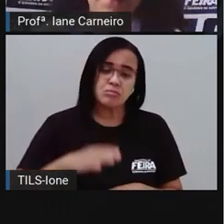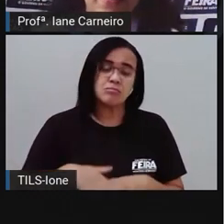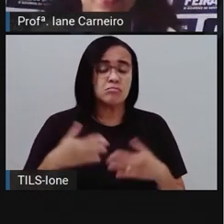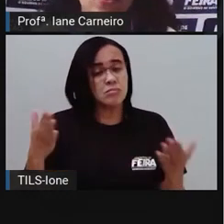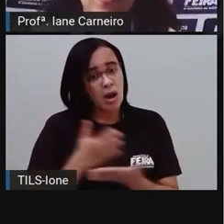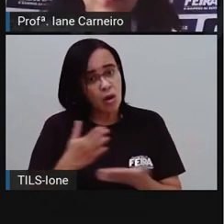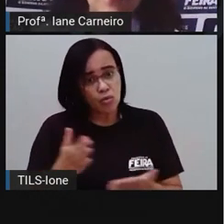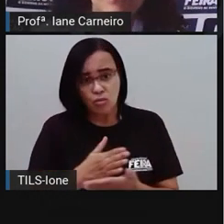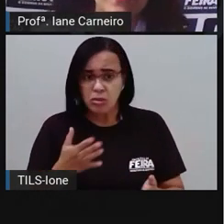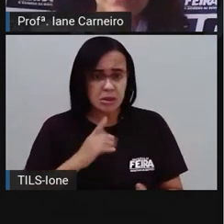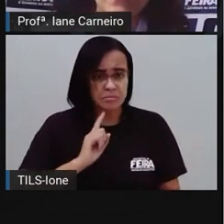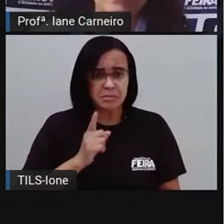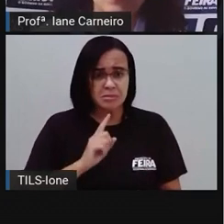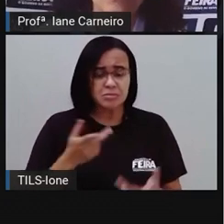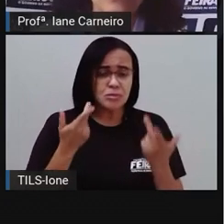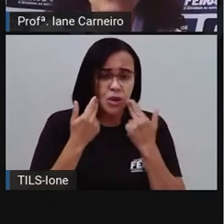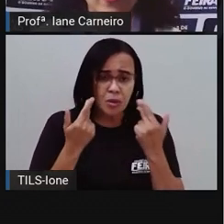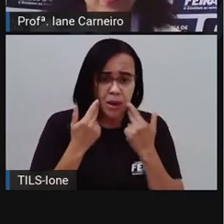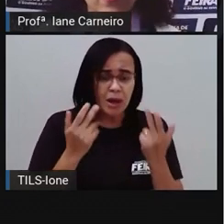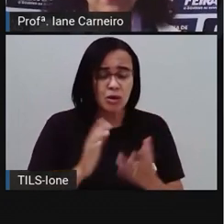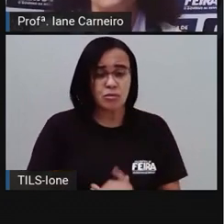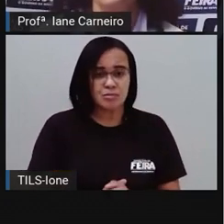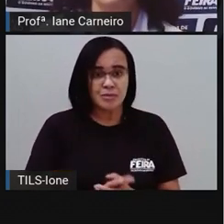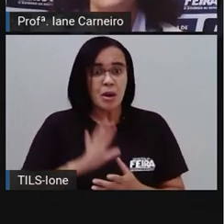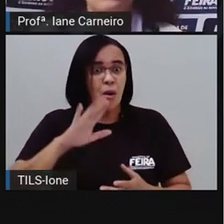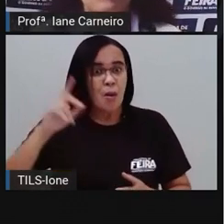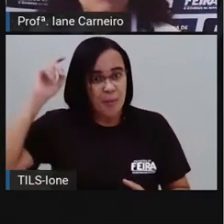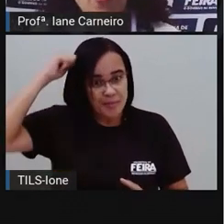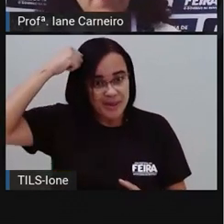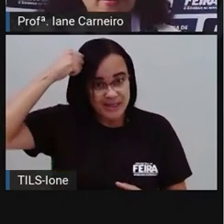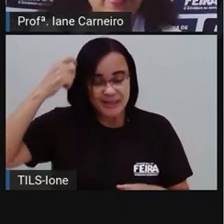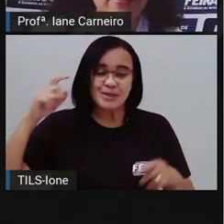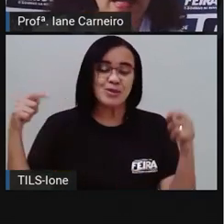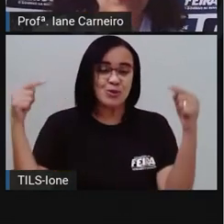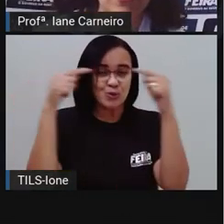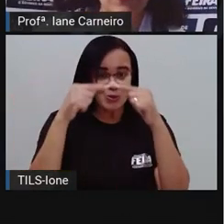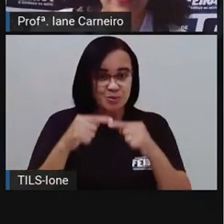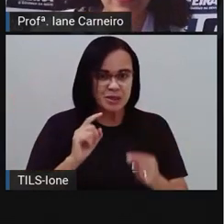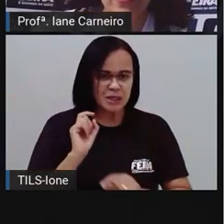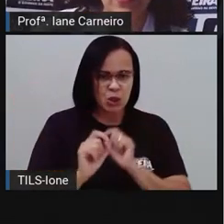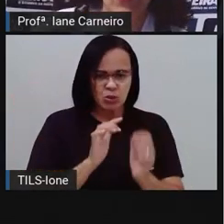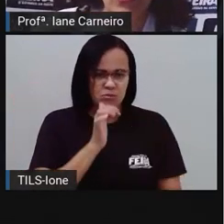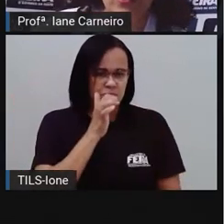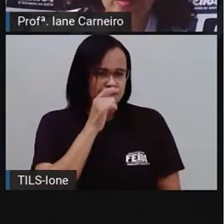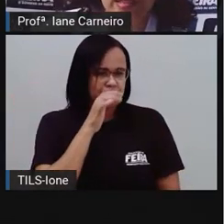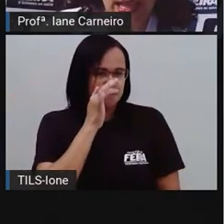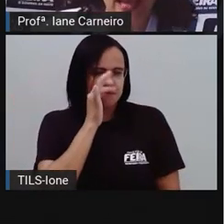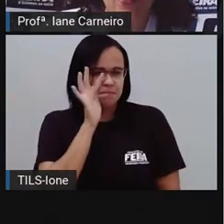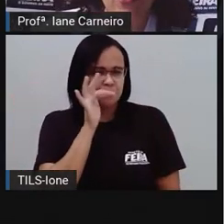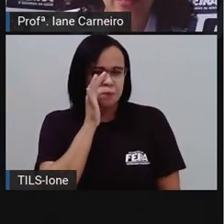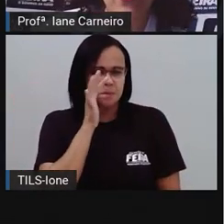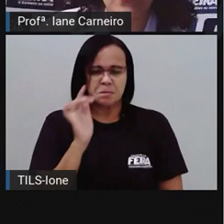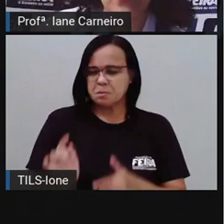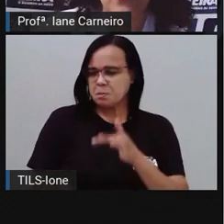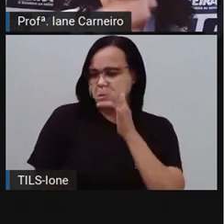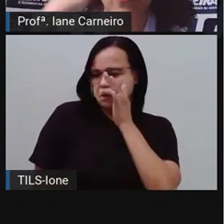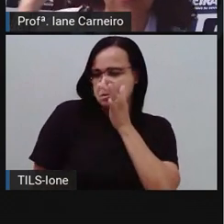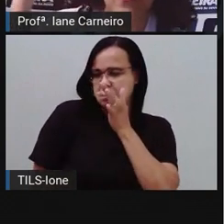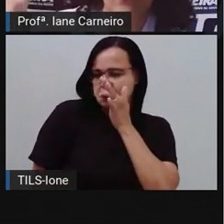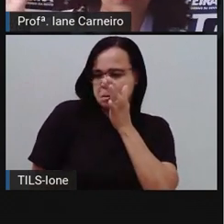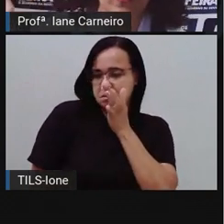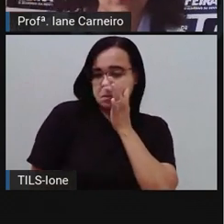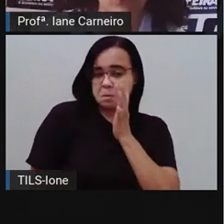E o preto, ó, simboliza sofisticação, formalidade. Tanto é que os ternos, né? Dos